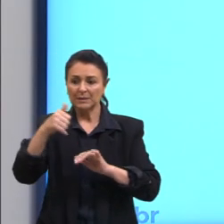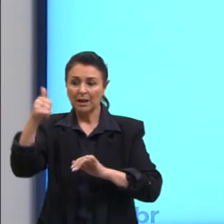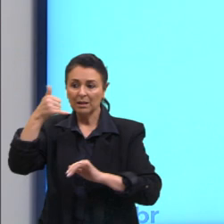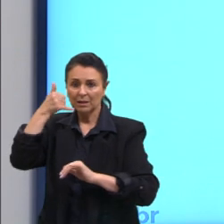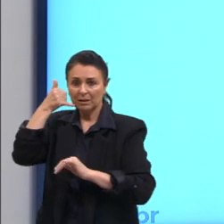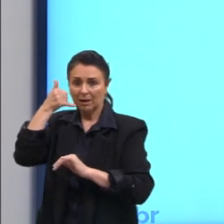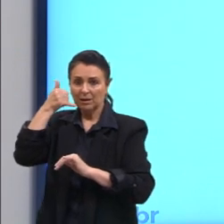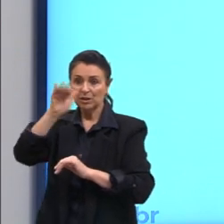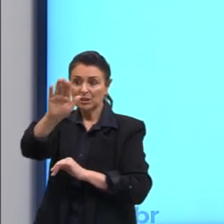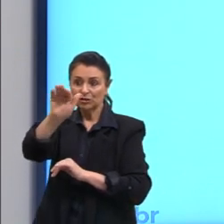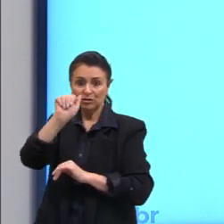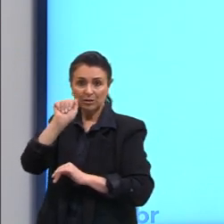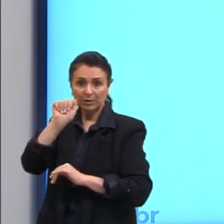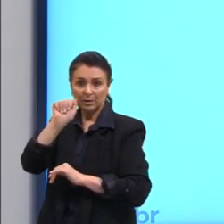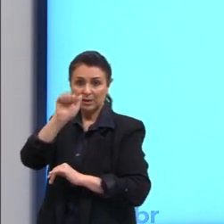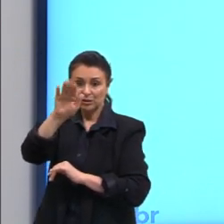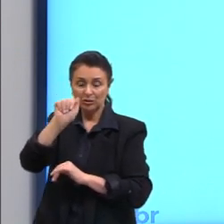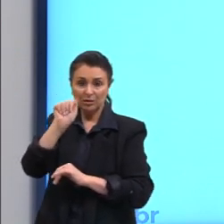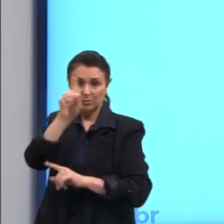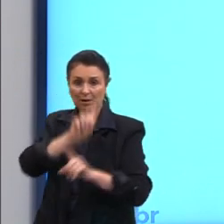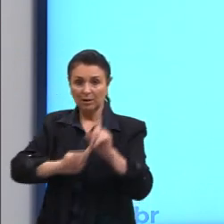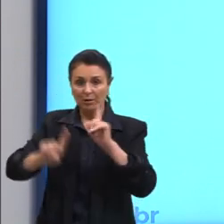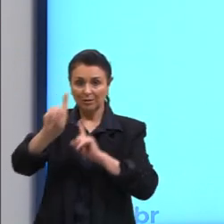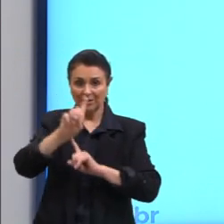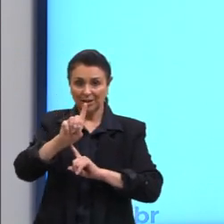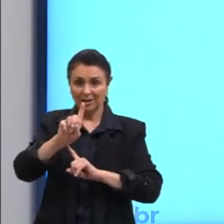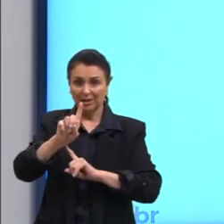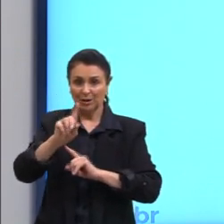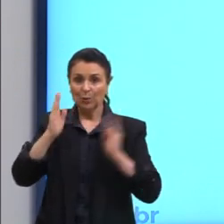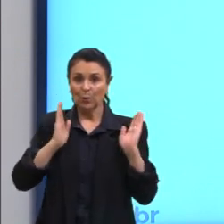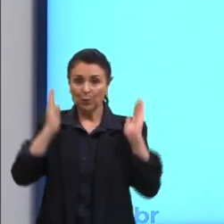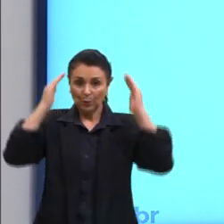lhe ama, ali por teléfono, então,